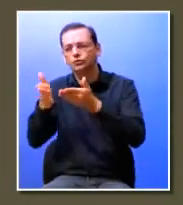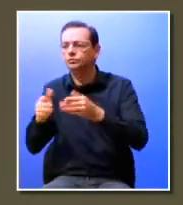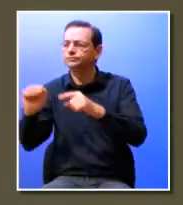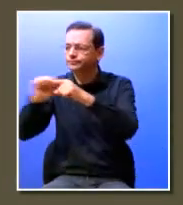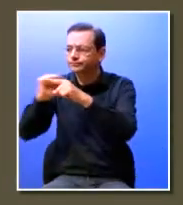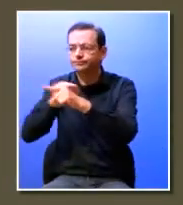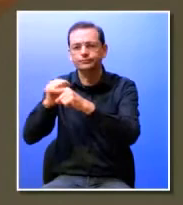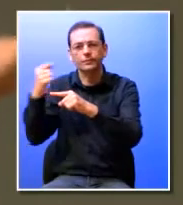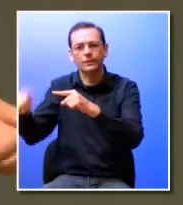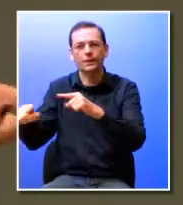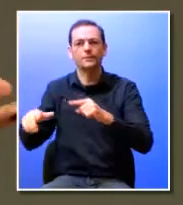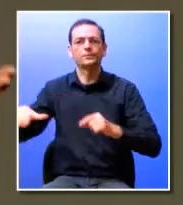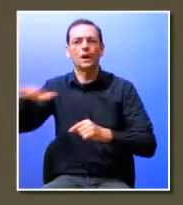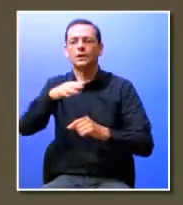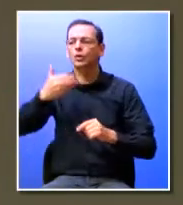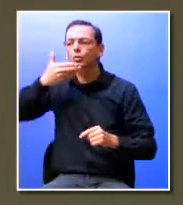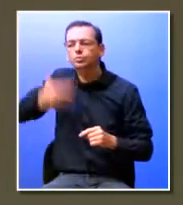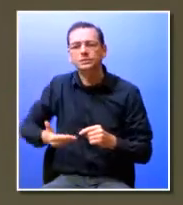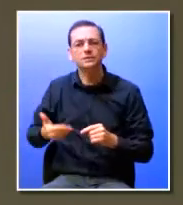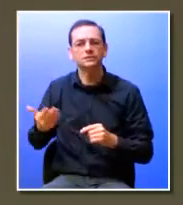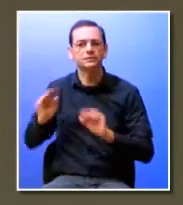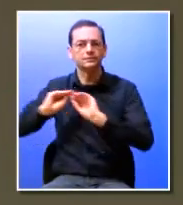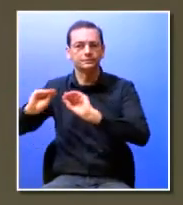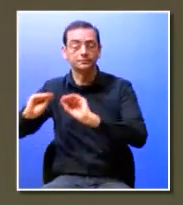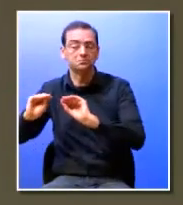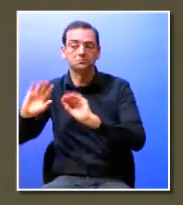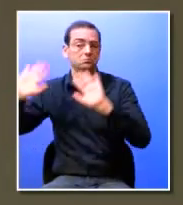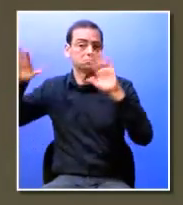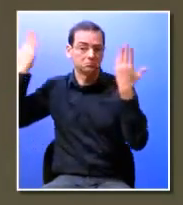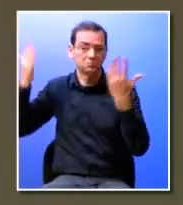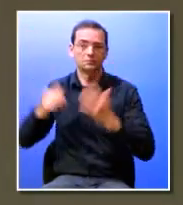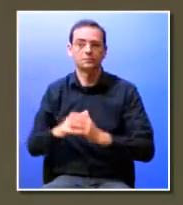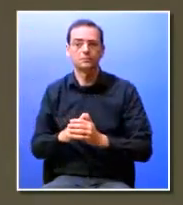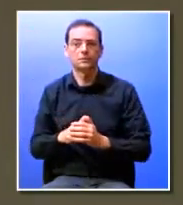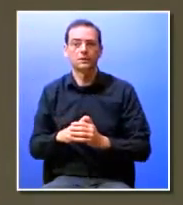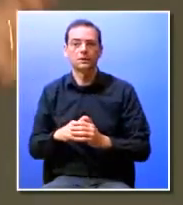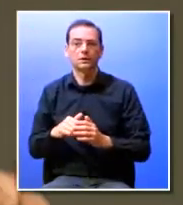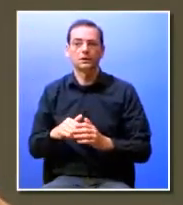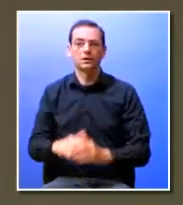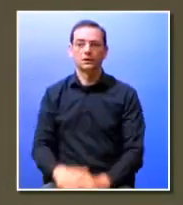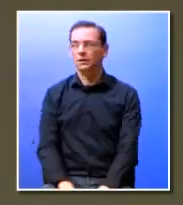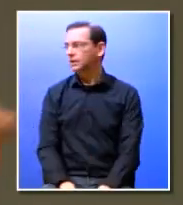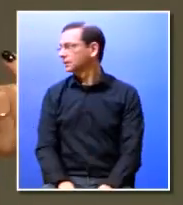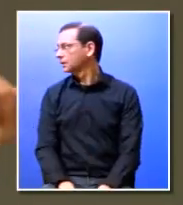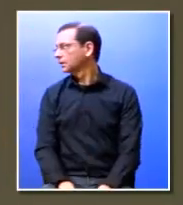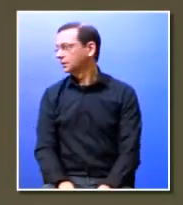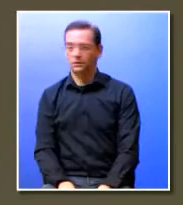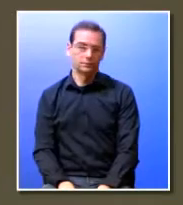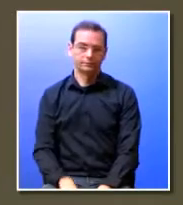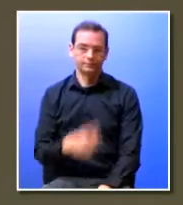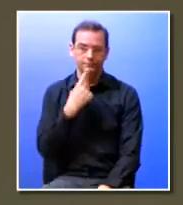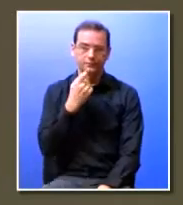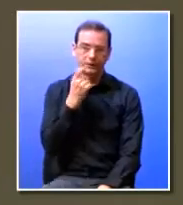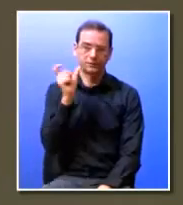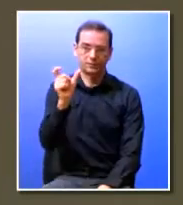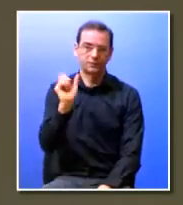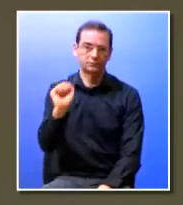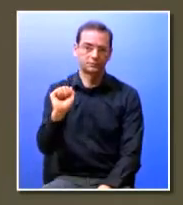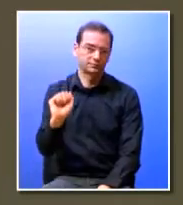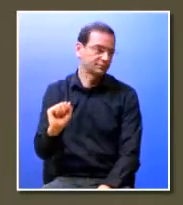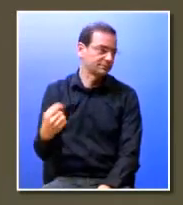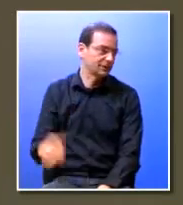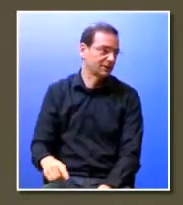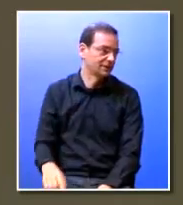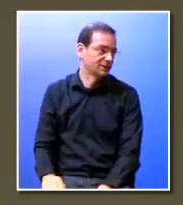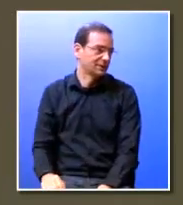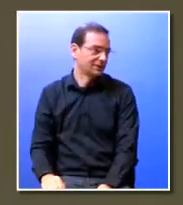de alguma competência o que a pessoa quiser mas também o Reverse Mentoring que é algo que estamos a implementar na Microsoft eu não domino os específicos do programa